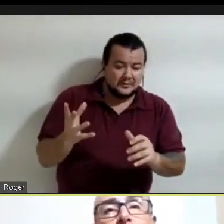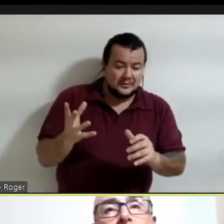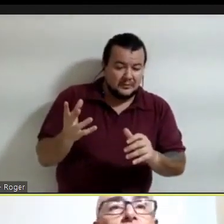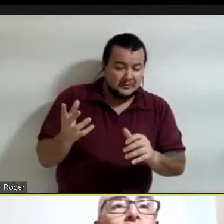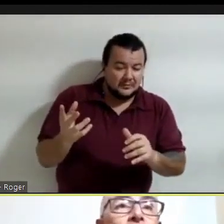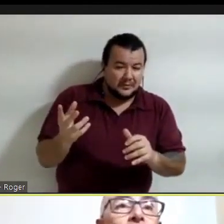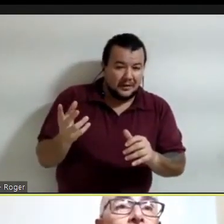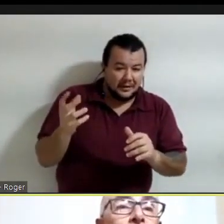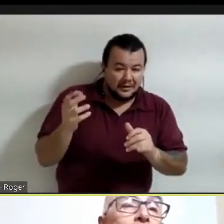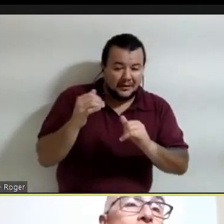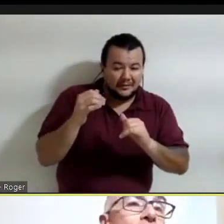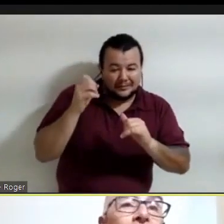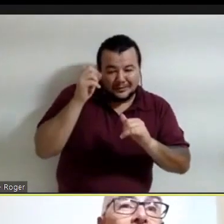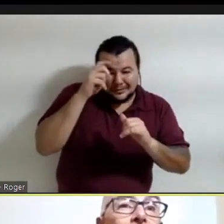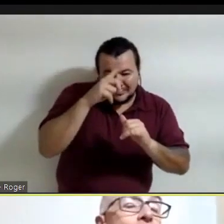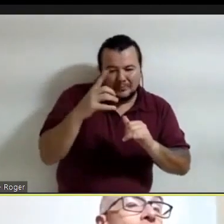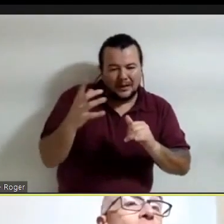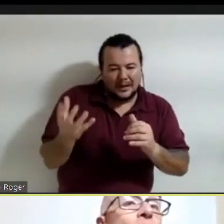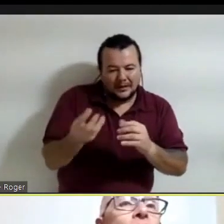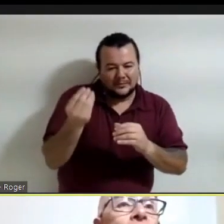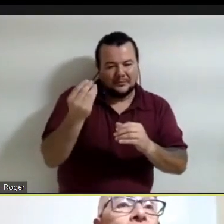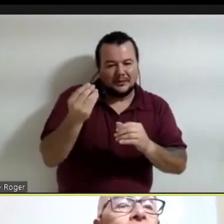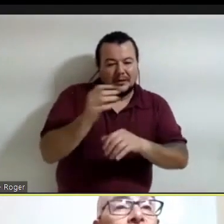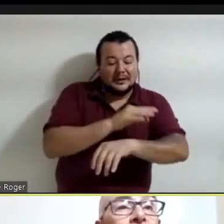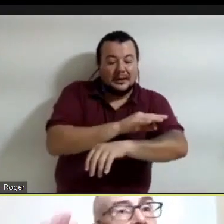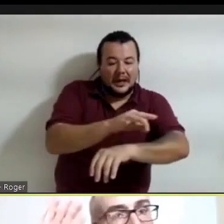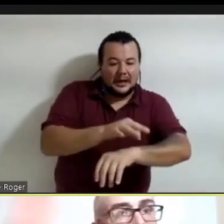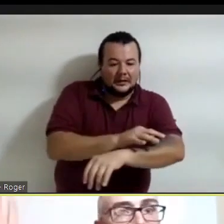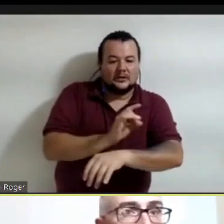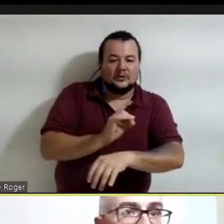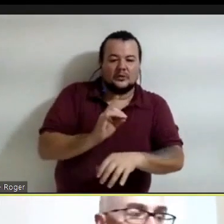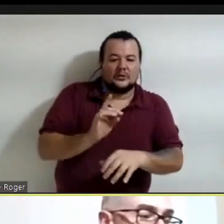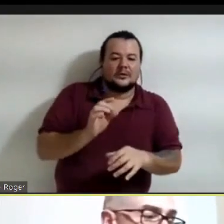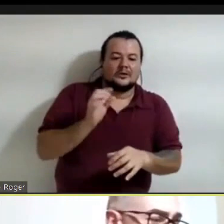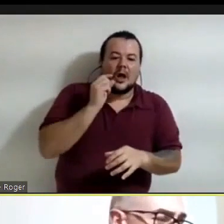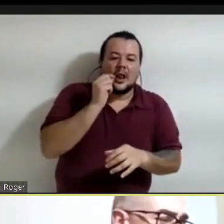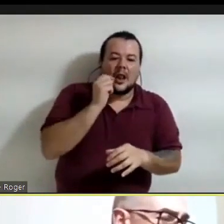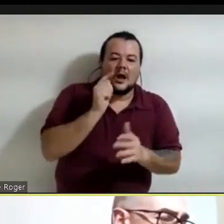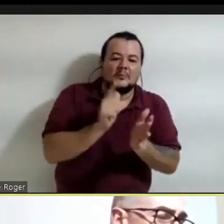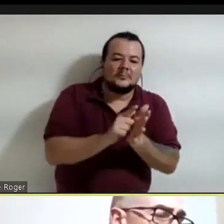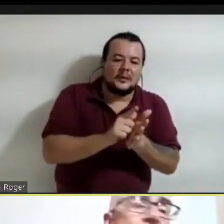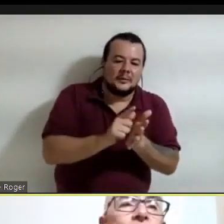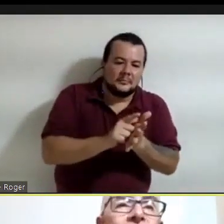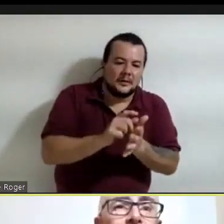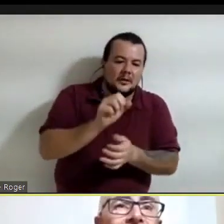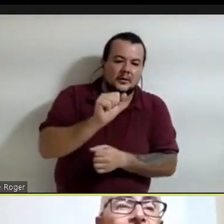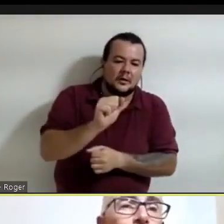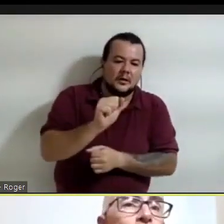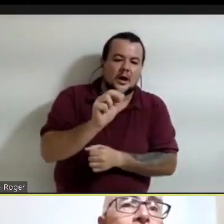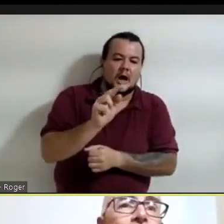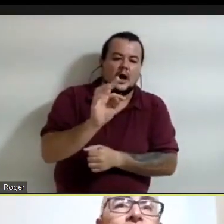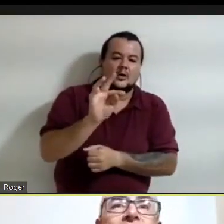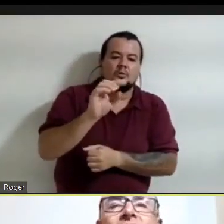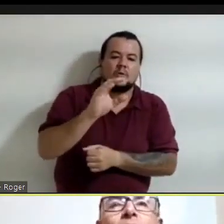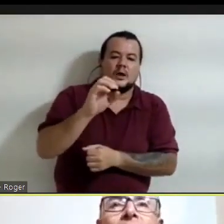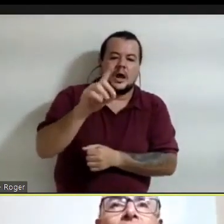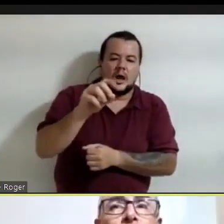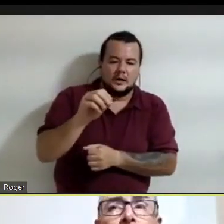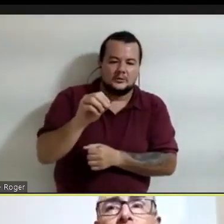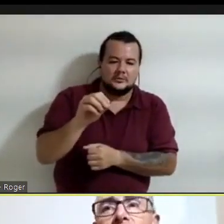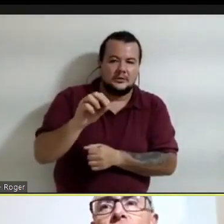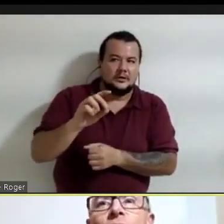com um lápis, com um papel, com um autocad, e na ausência de outras disciplinas. Isso me pareceu. Esse tema de as conexões,